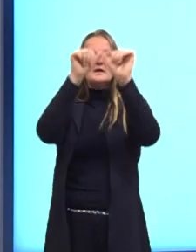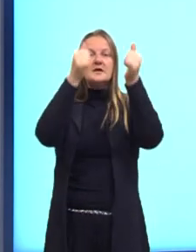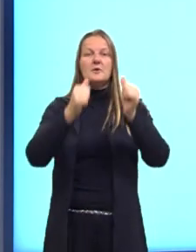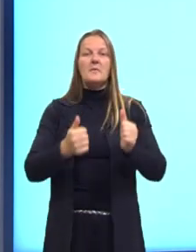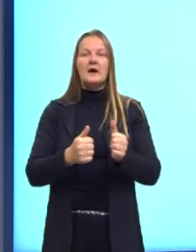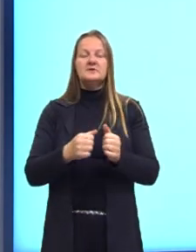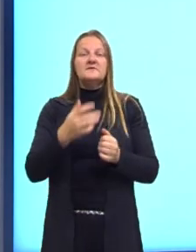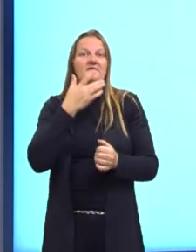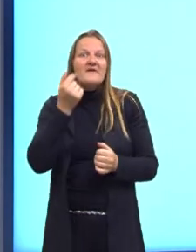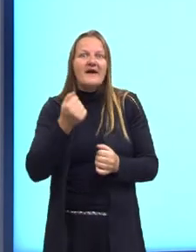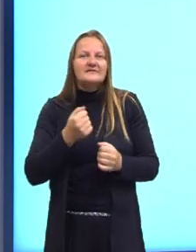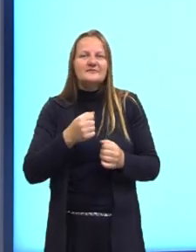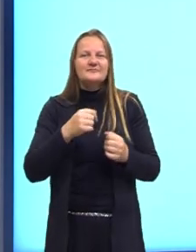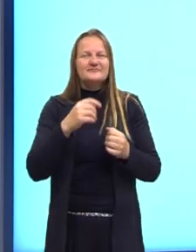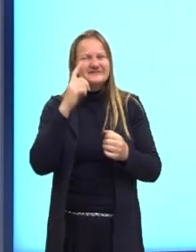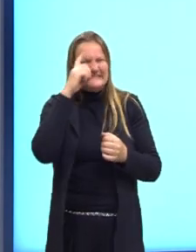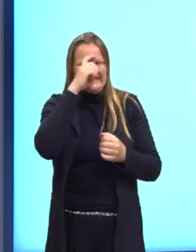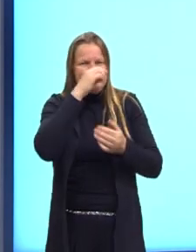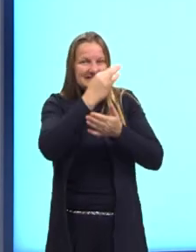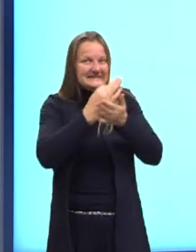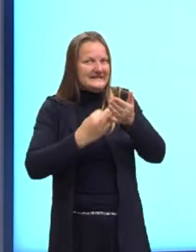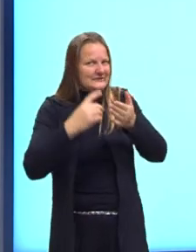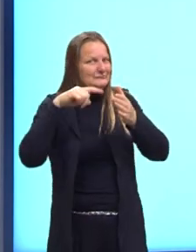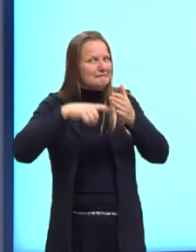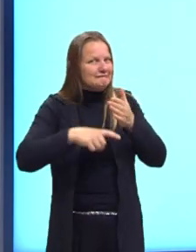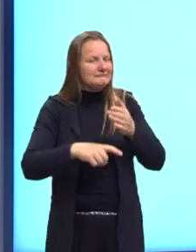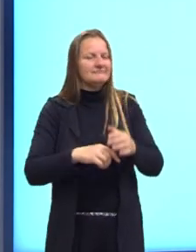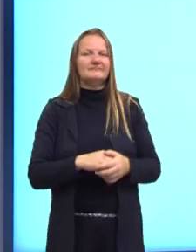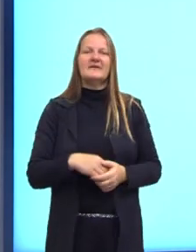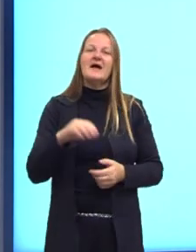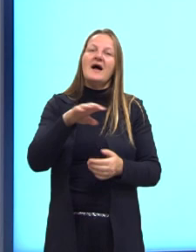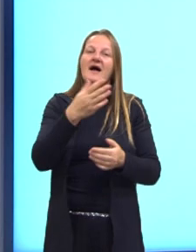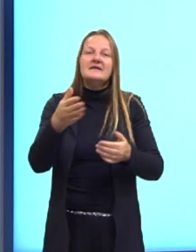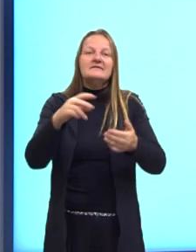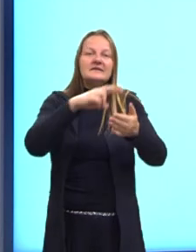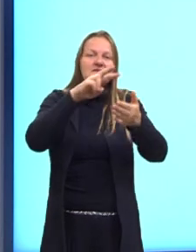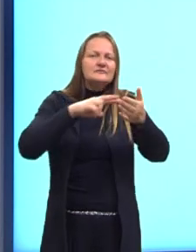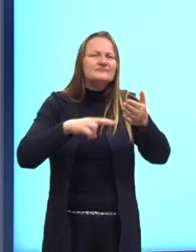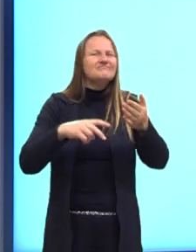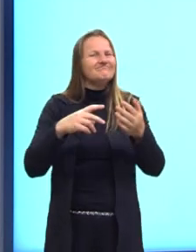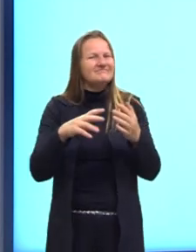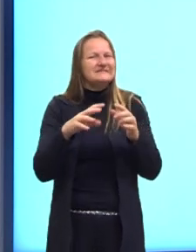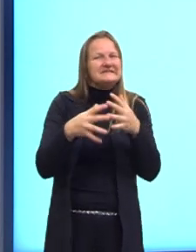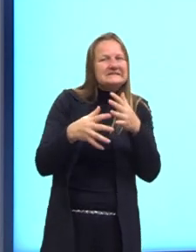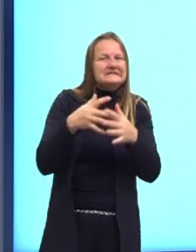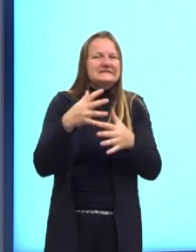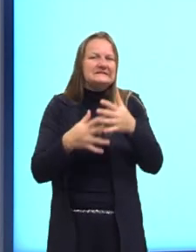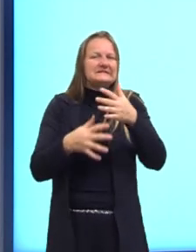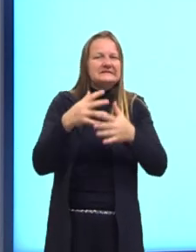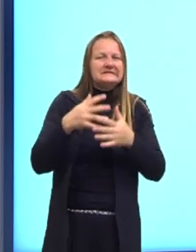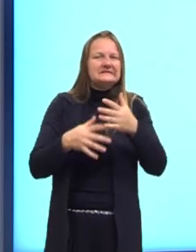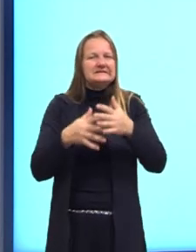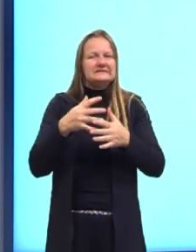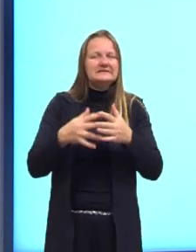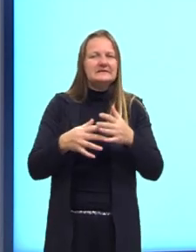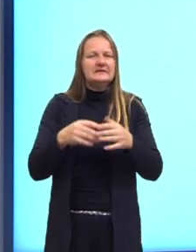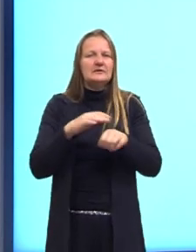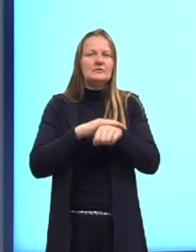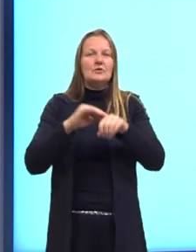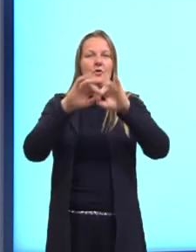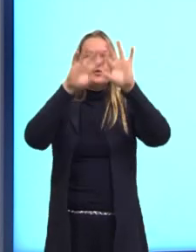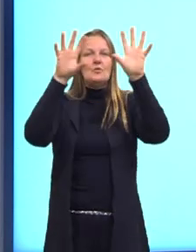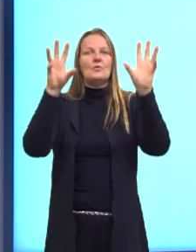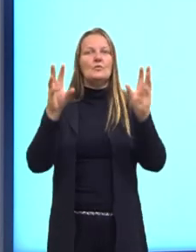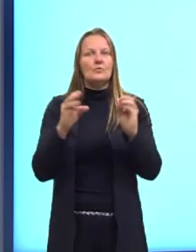texto, muitas vezes. A leitura, por vezes, ela provoca ruído, pois ela necessita de um breve apanhado de